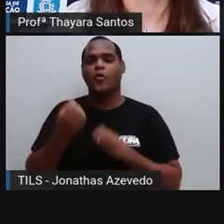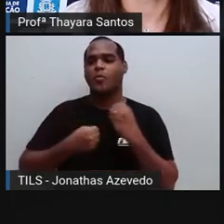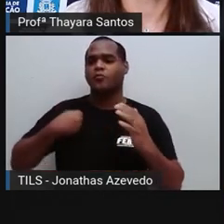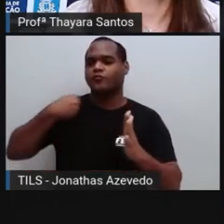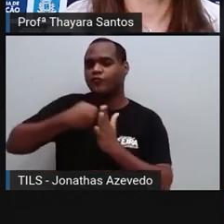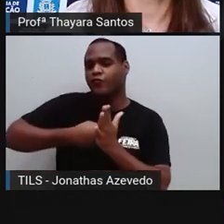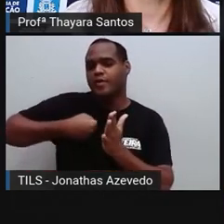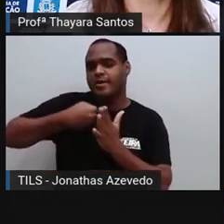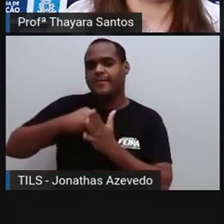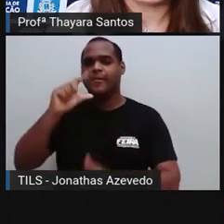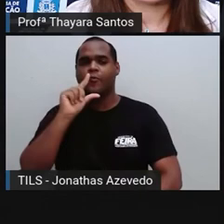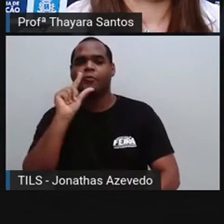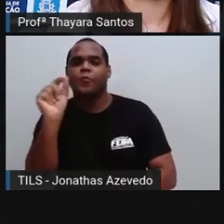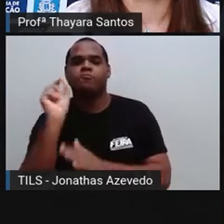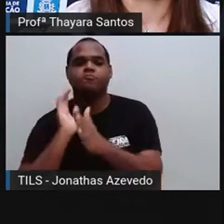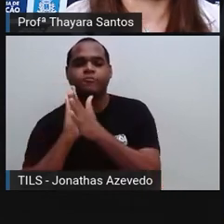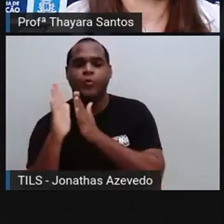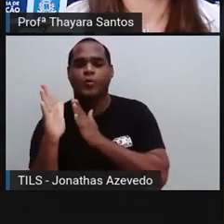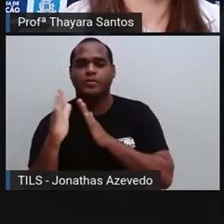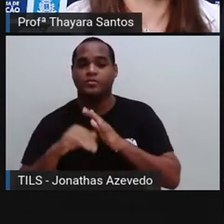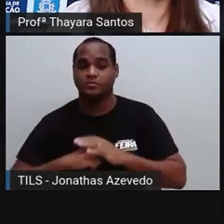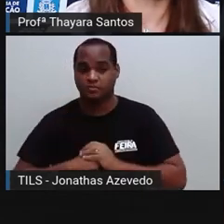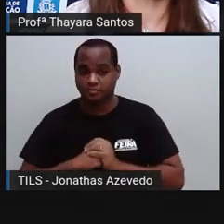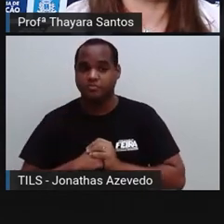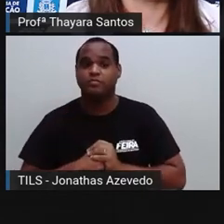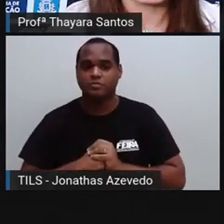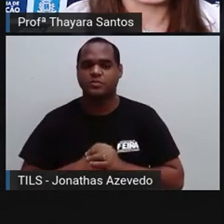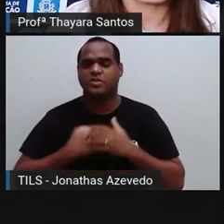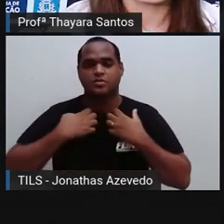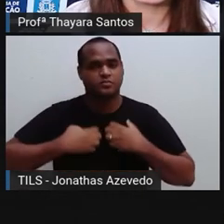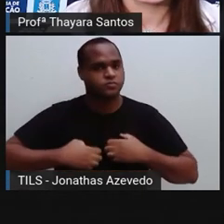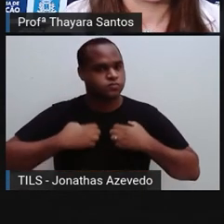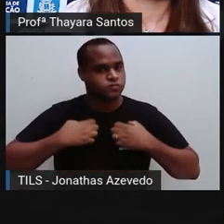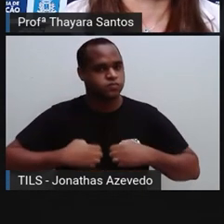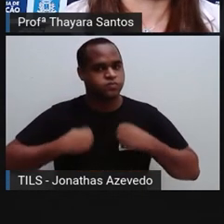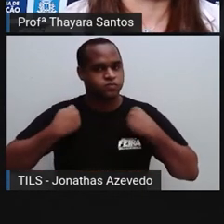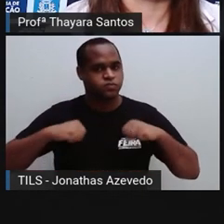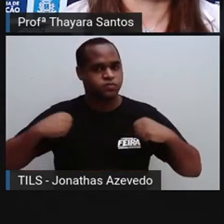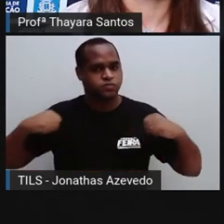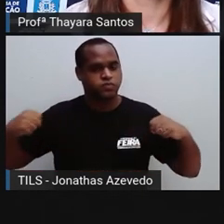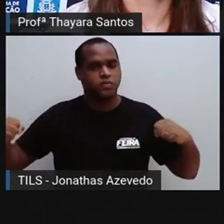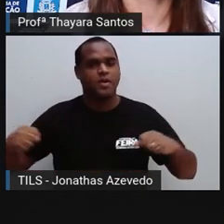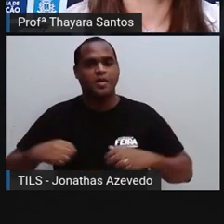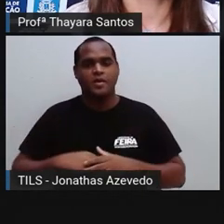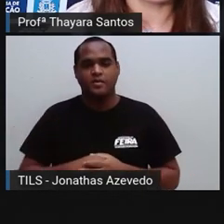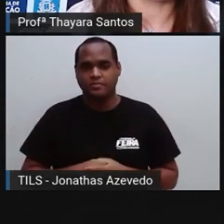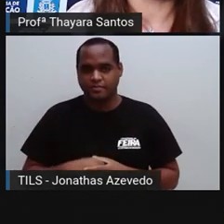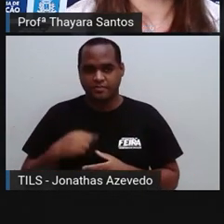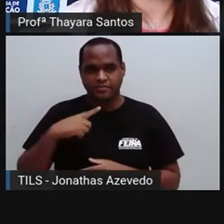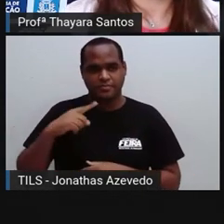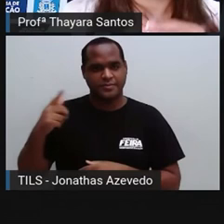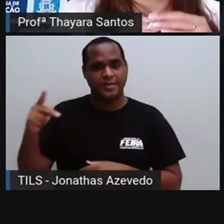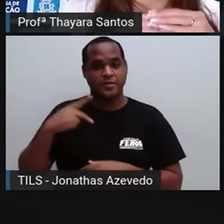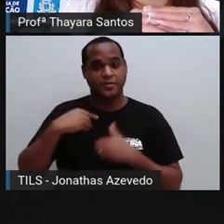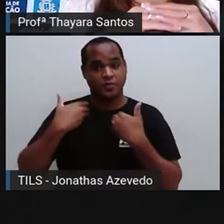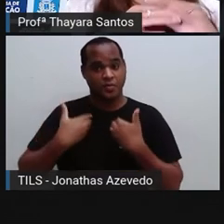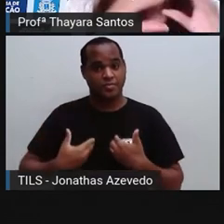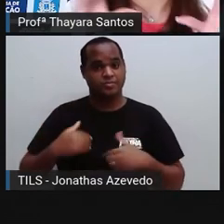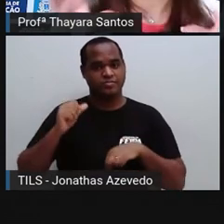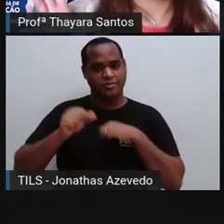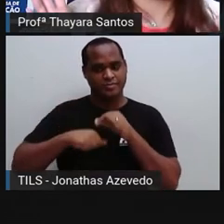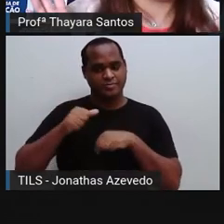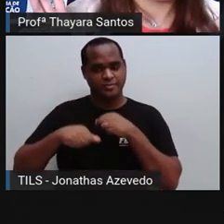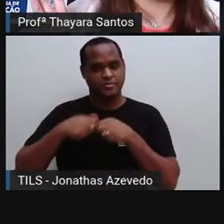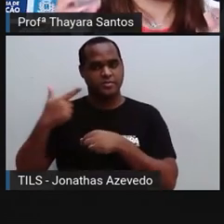luta ou fuga, que é uma situação de muito estresse, o nosso corpo começa a desencadear